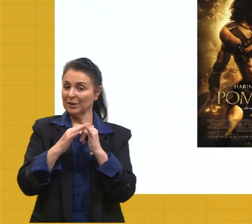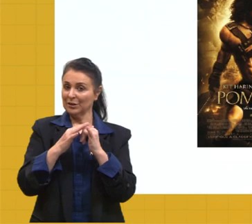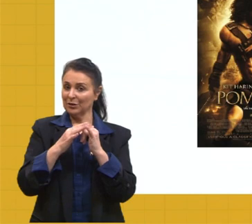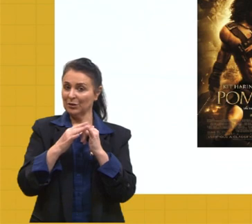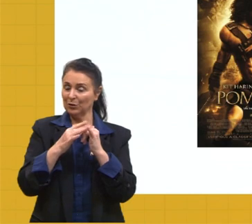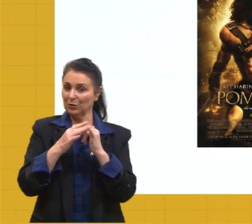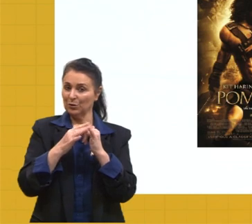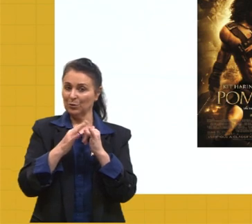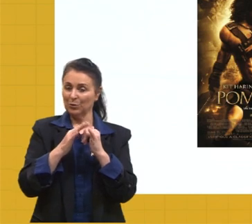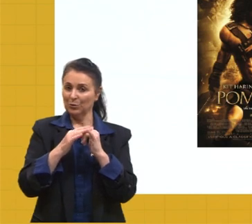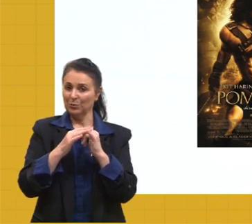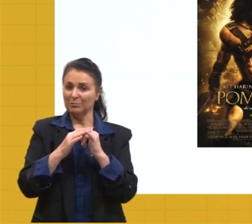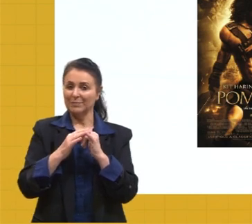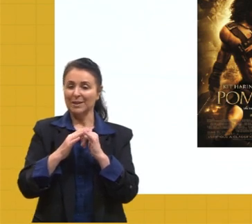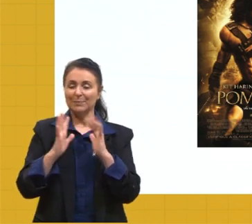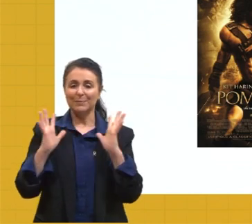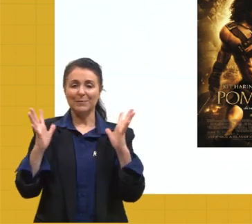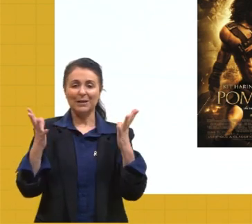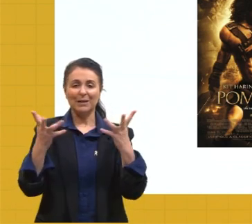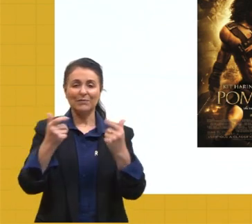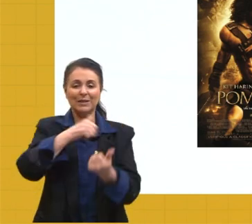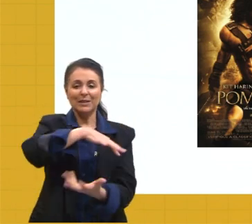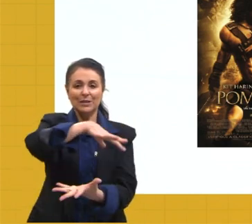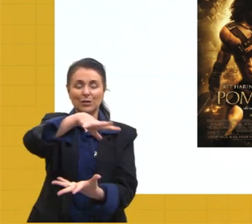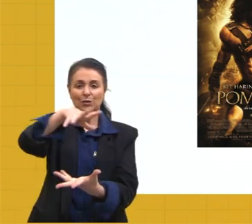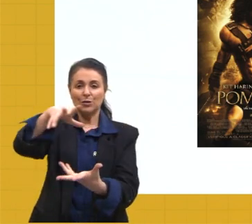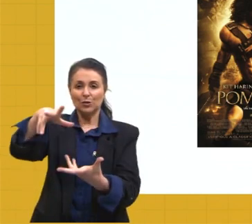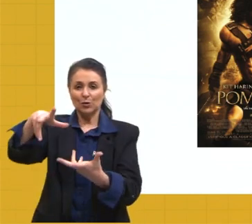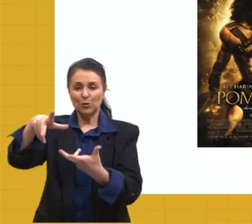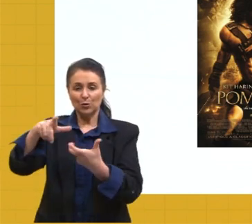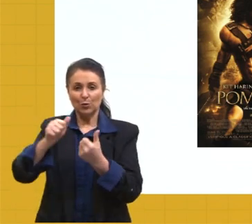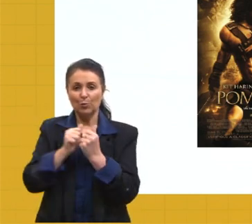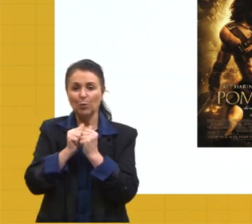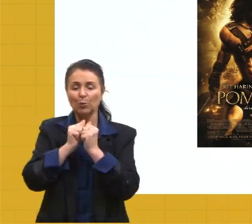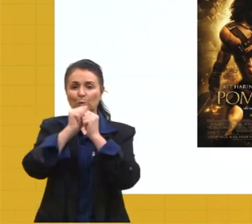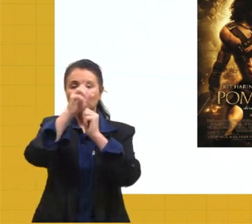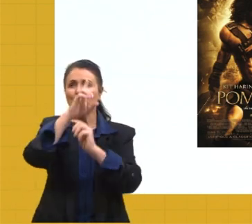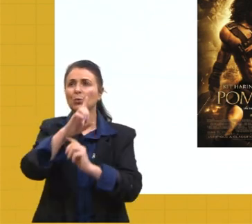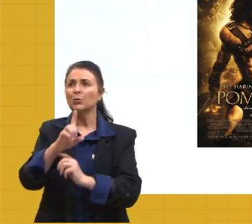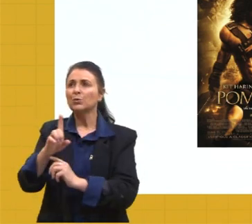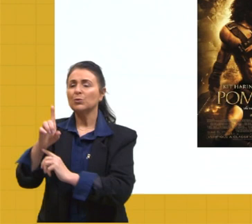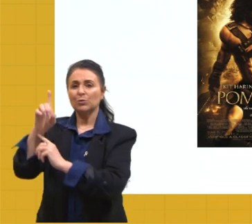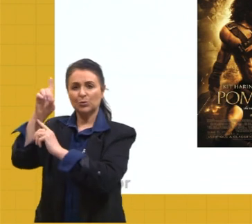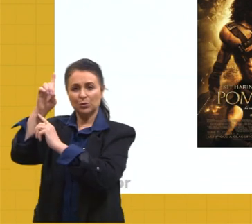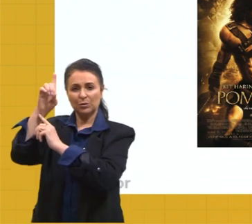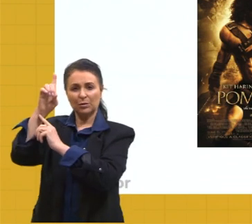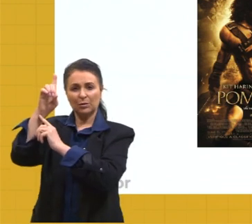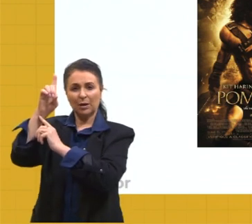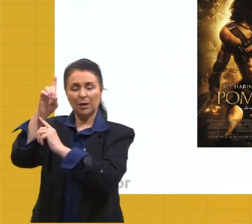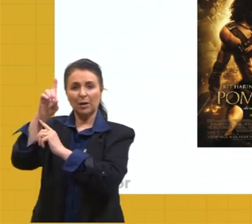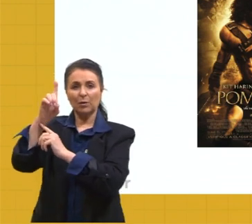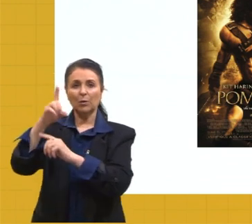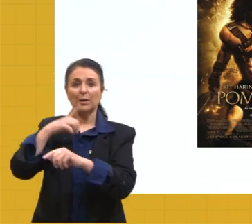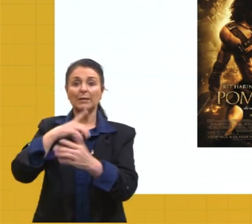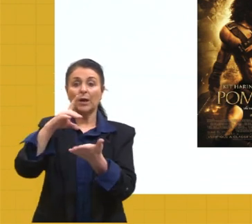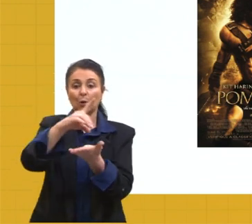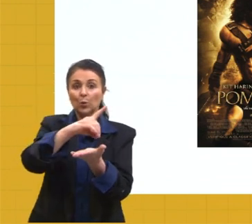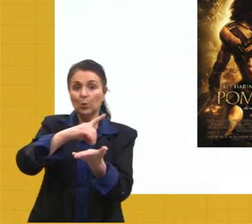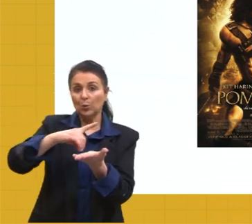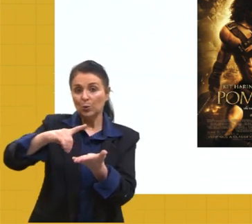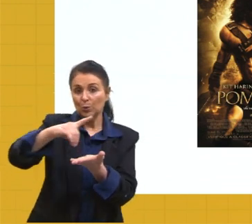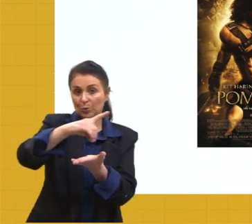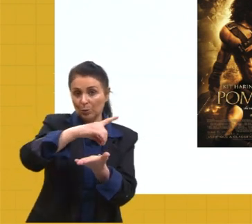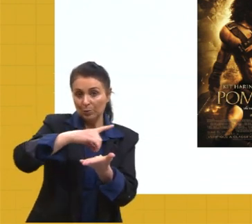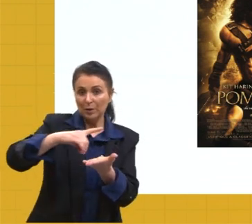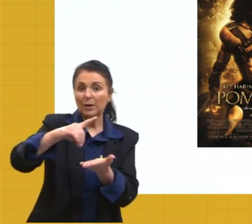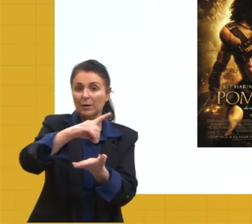grandes maravilhas do mundo, maravilhas sagradas. Neste documentário, a gente pode perceber muito do que nós falamos